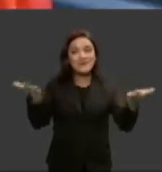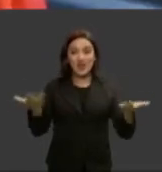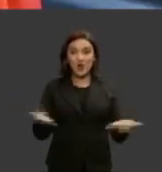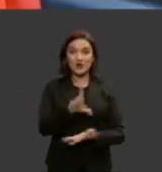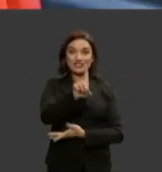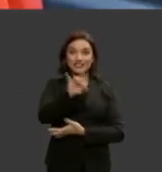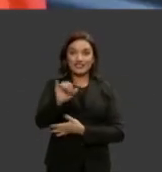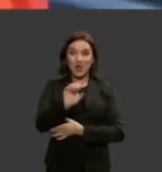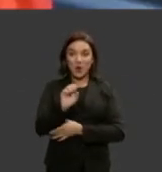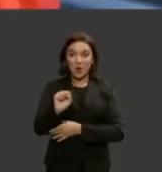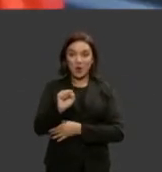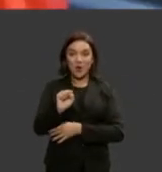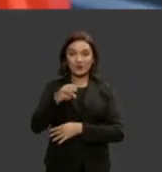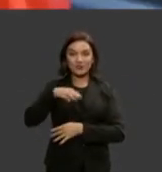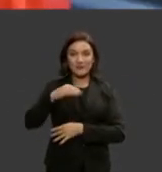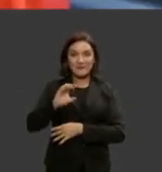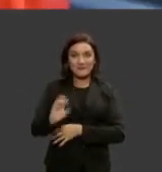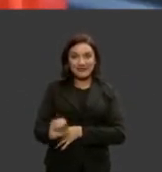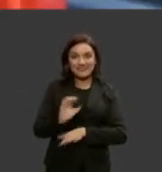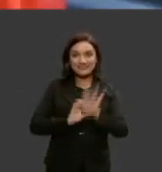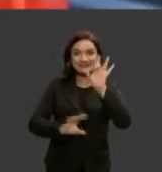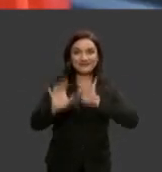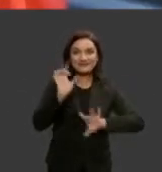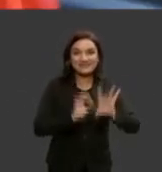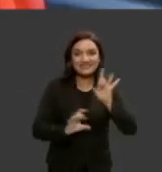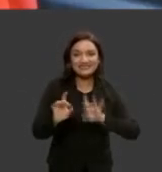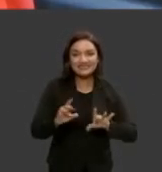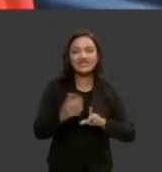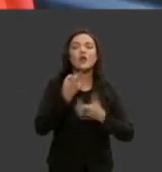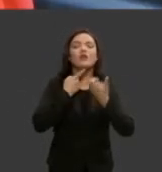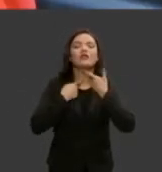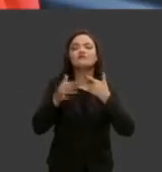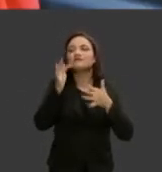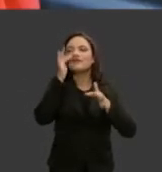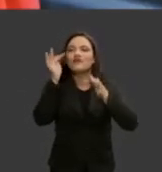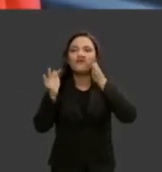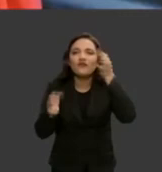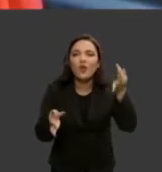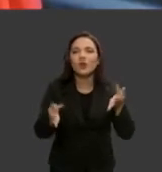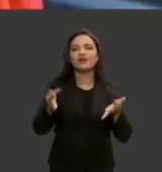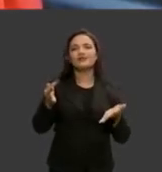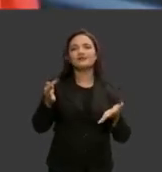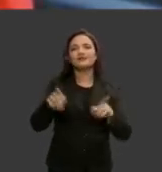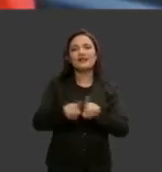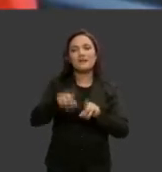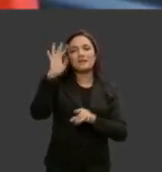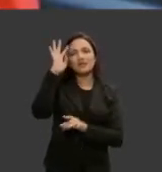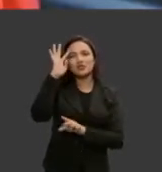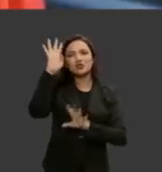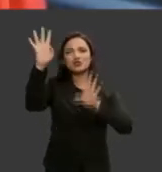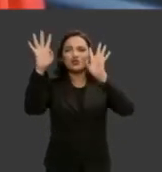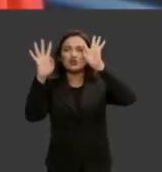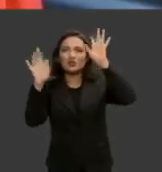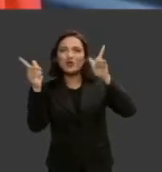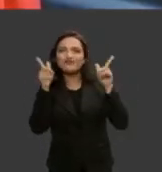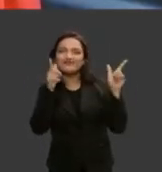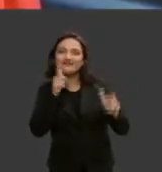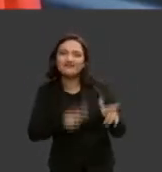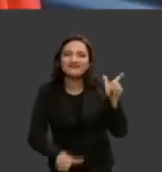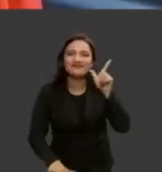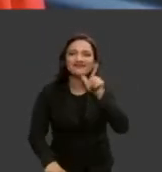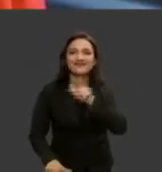8 de março todas as flores que sonharem e desejarem mas acima de tudo eu desejo a todas as mulheres